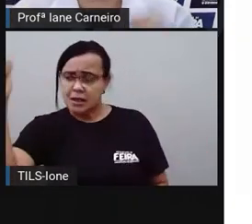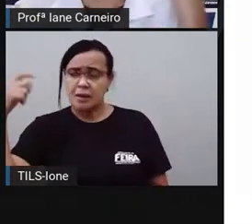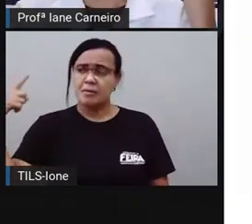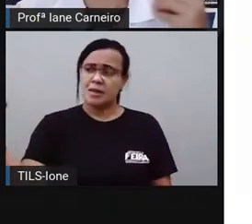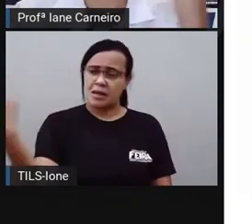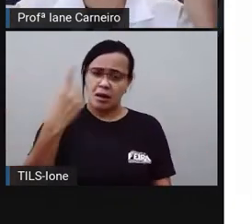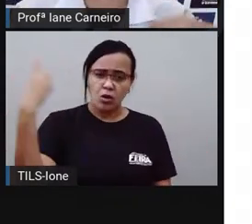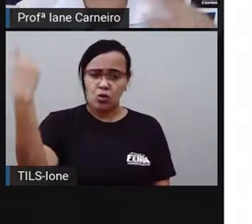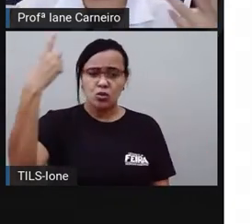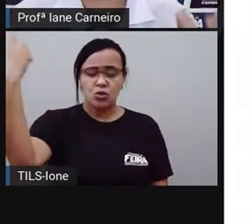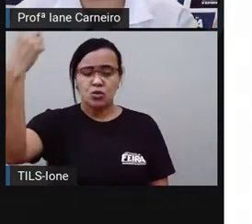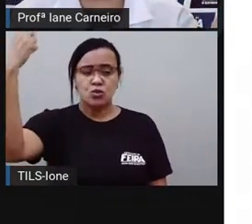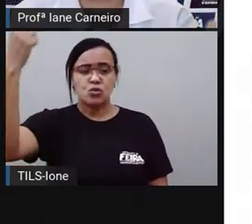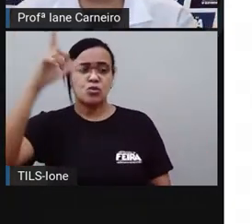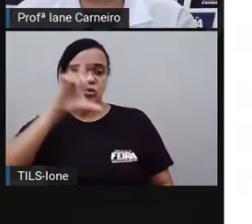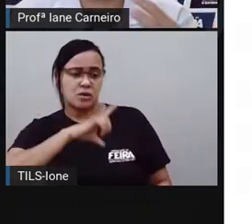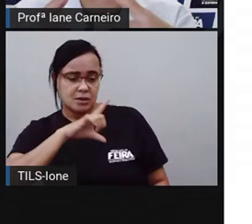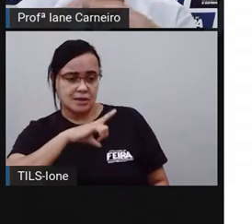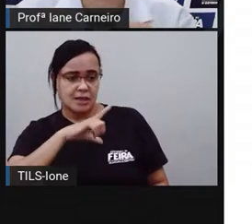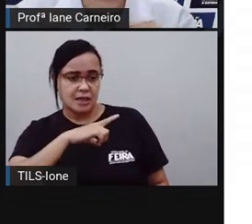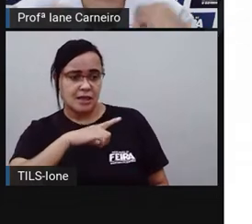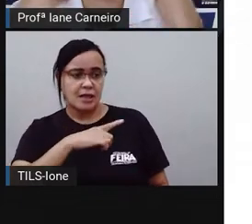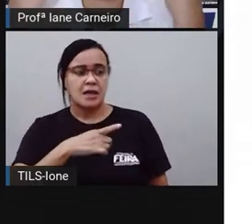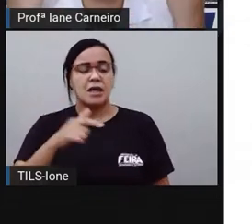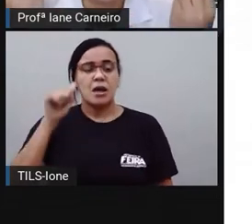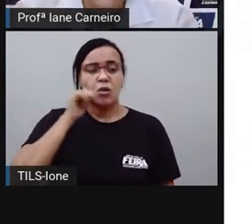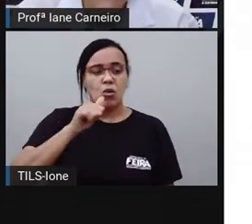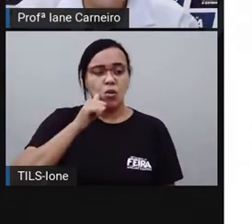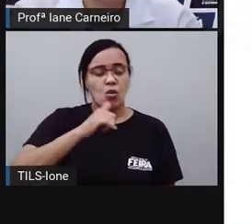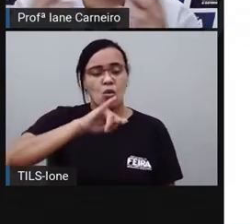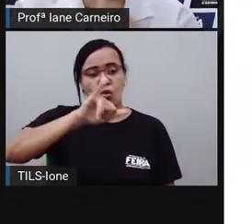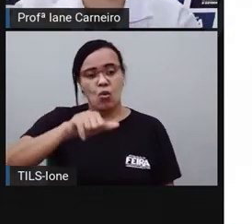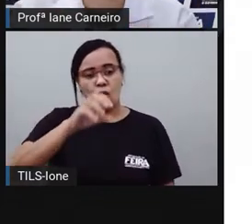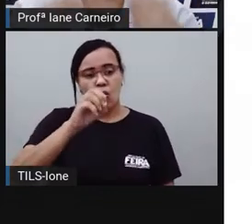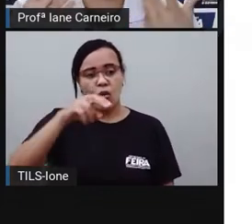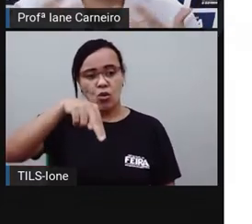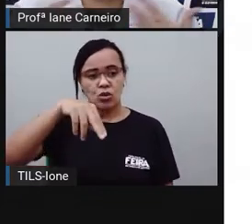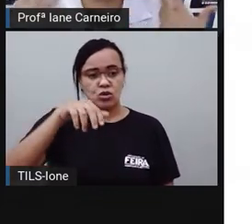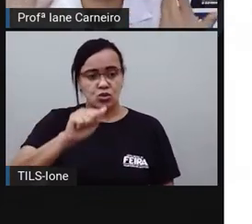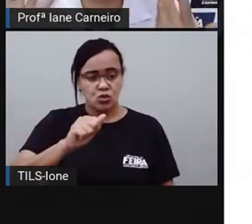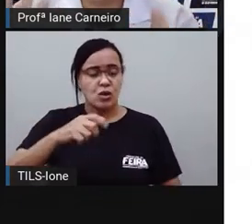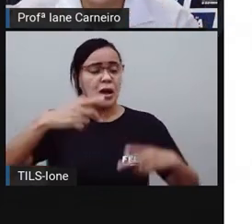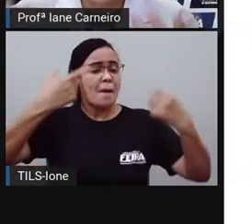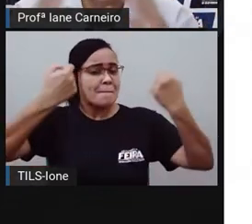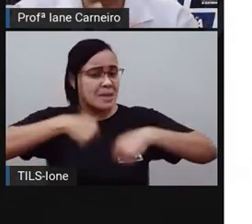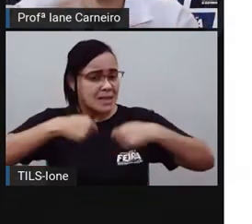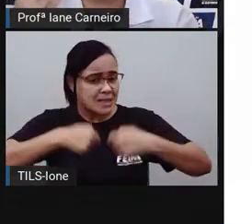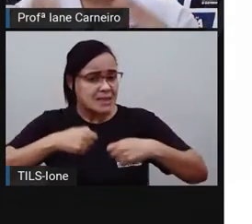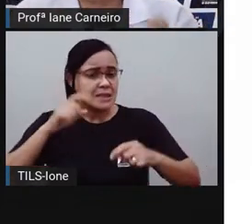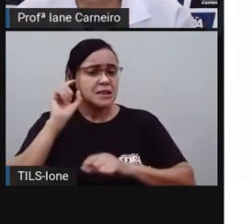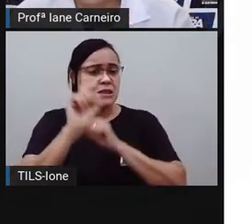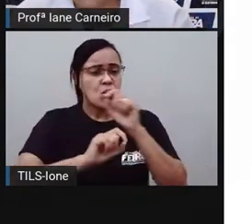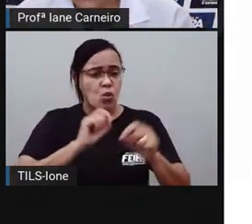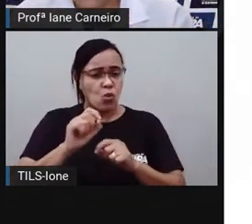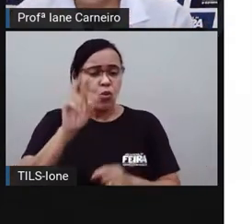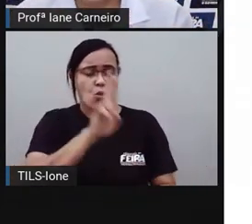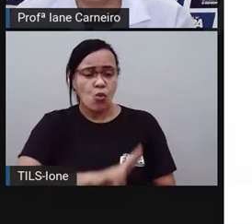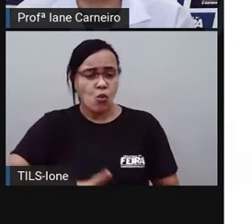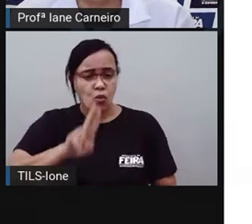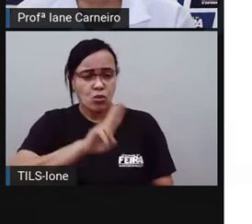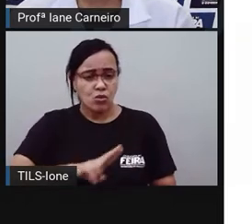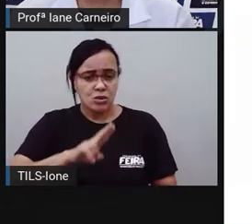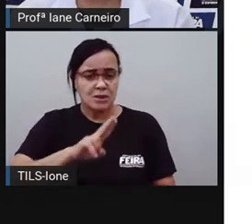tenho, quanto de altura a joana tem, aí a gente precisa de um instrumento para medir a nossa altura.